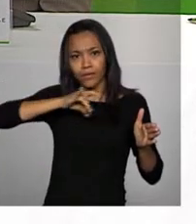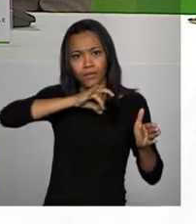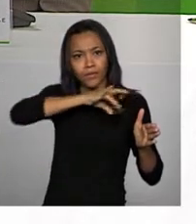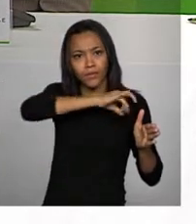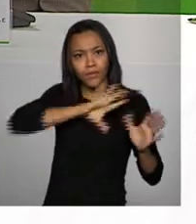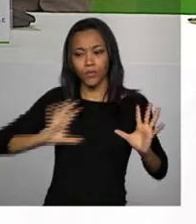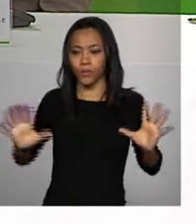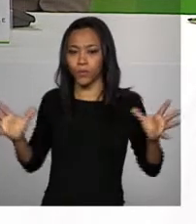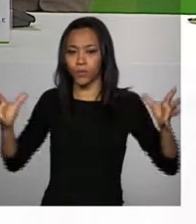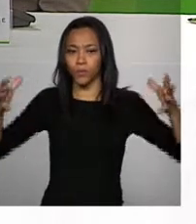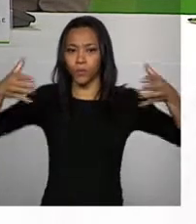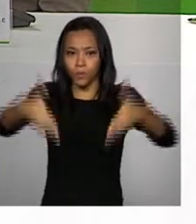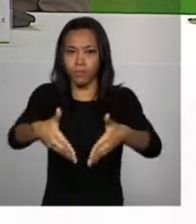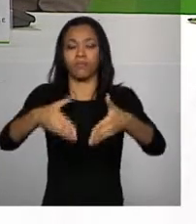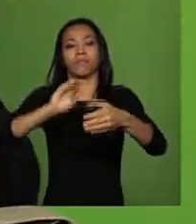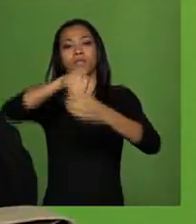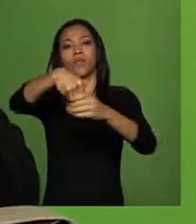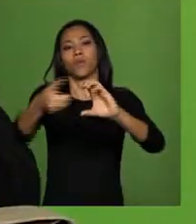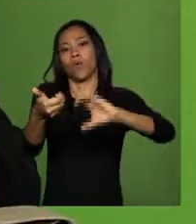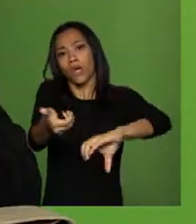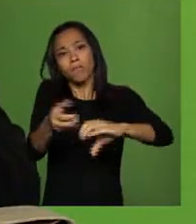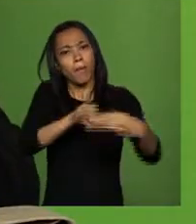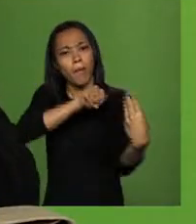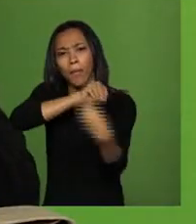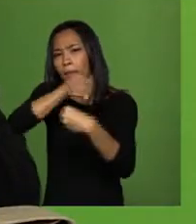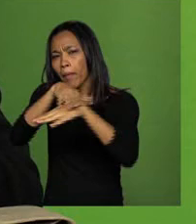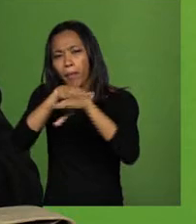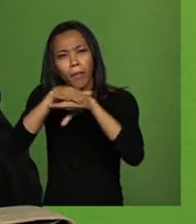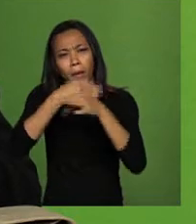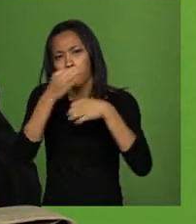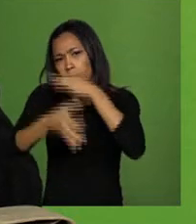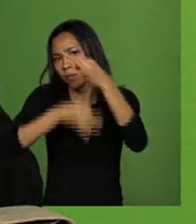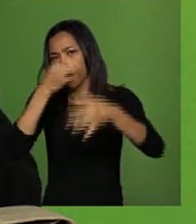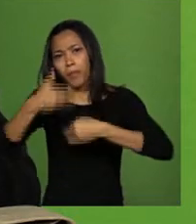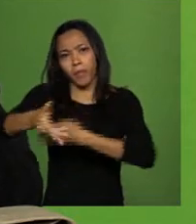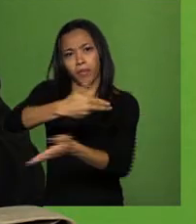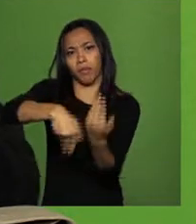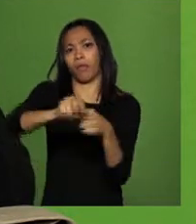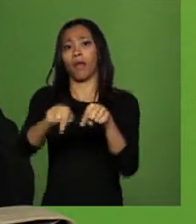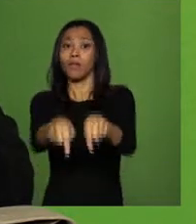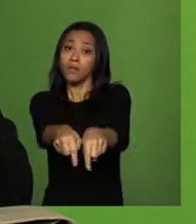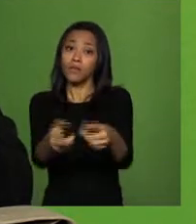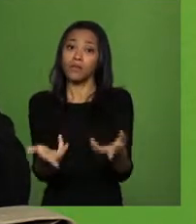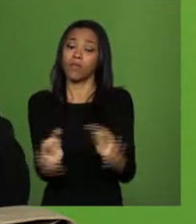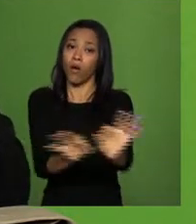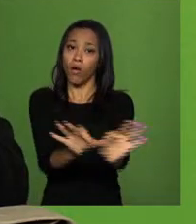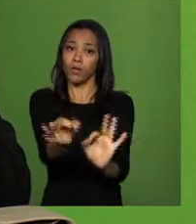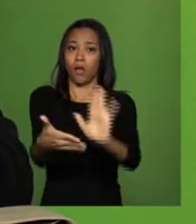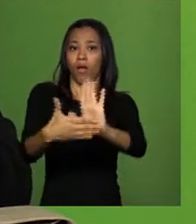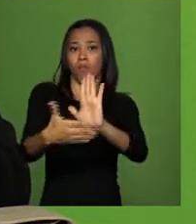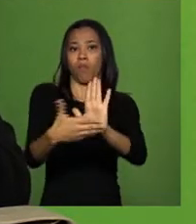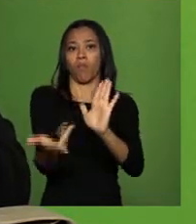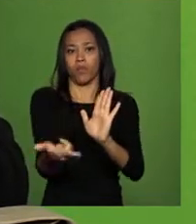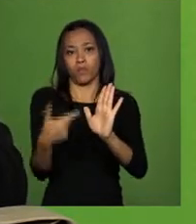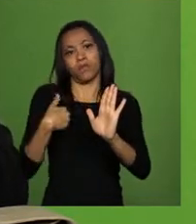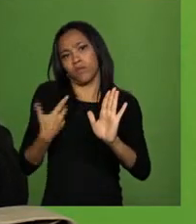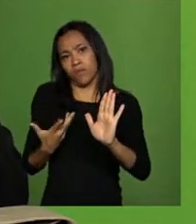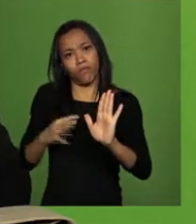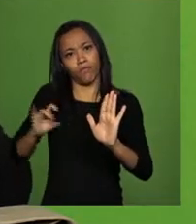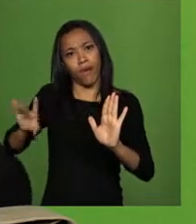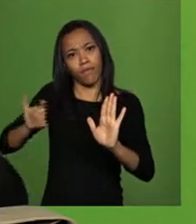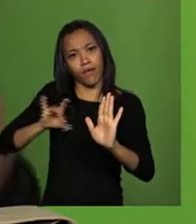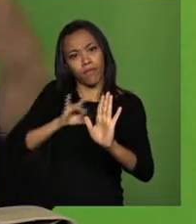lobby de todo mundo, porque o Congresso Nacional, até onde eu fui informada e participei, percebi que o Congresso Nacional acolheu as